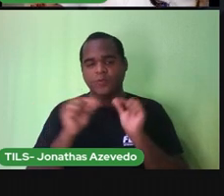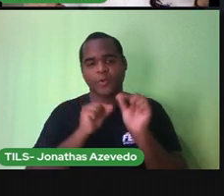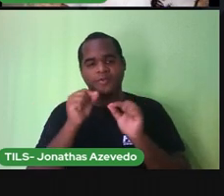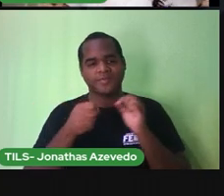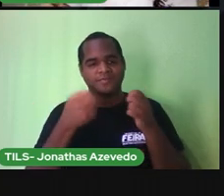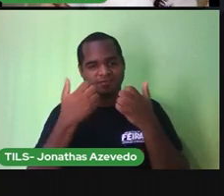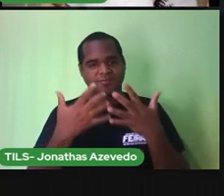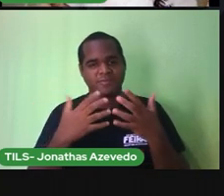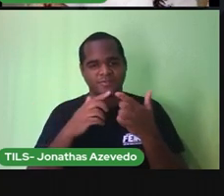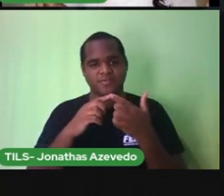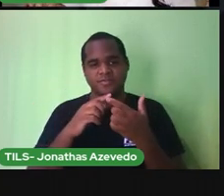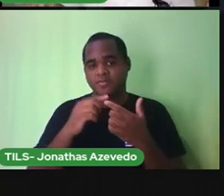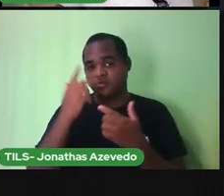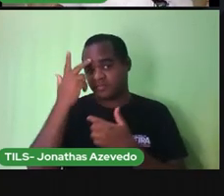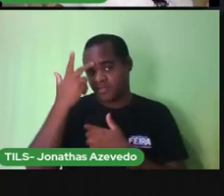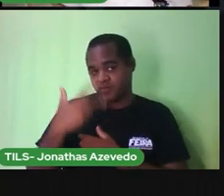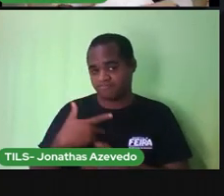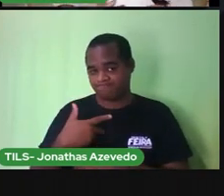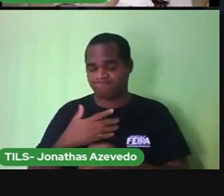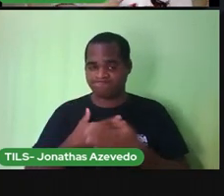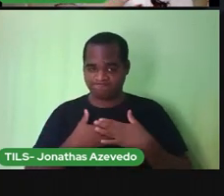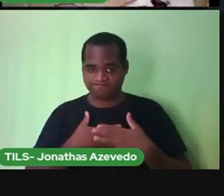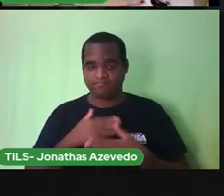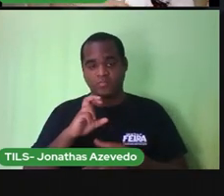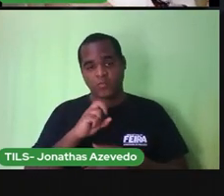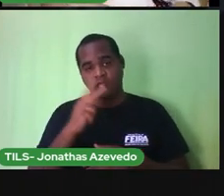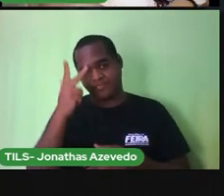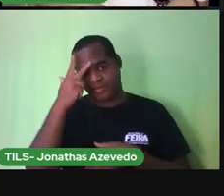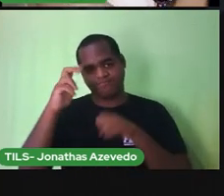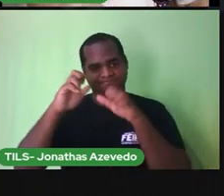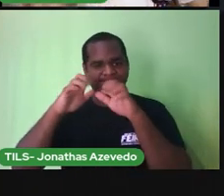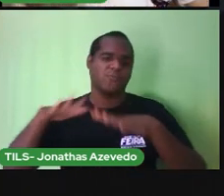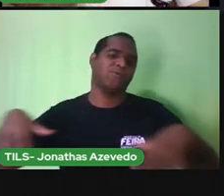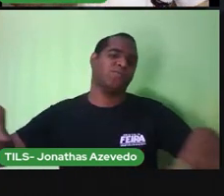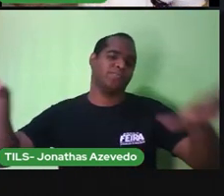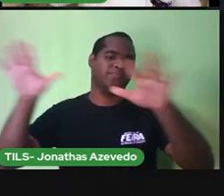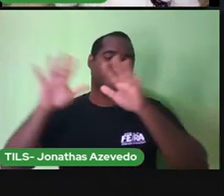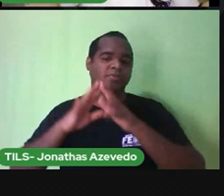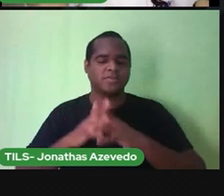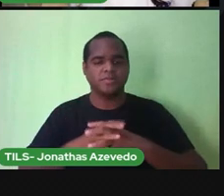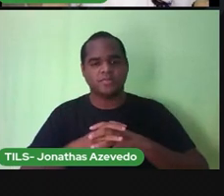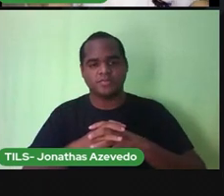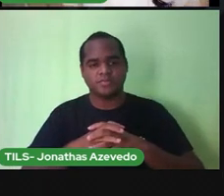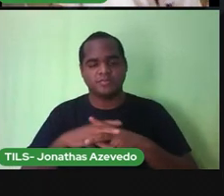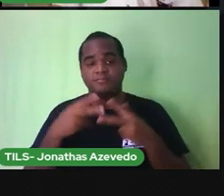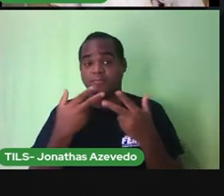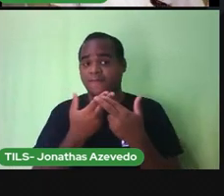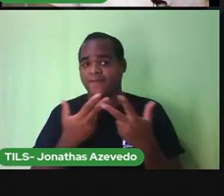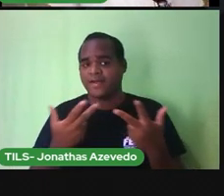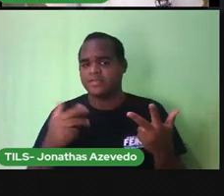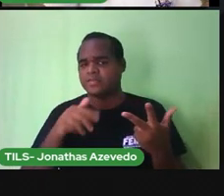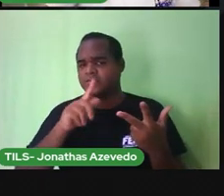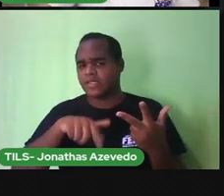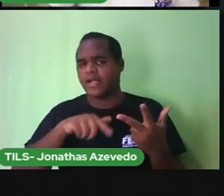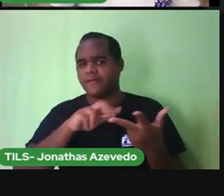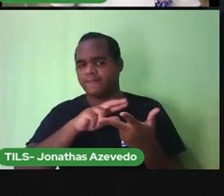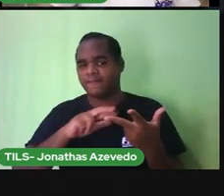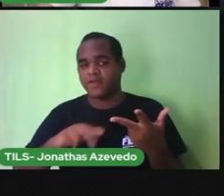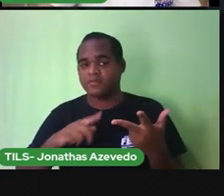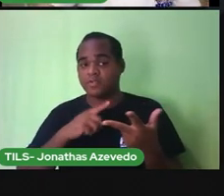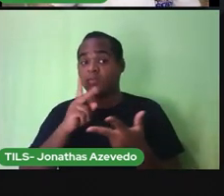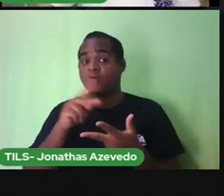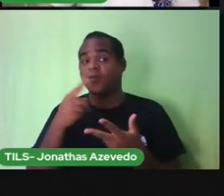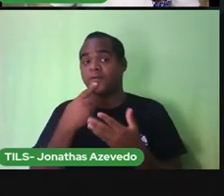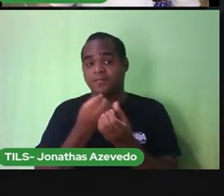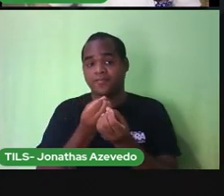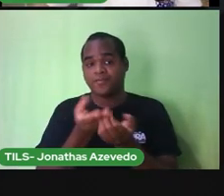tipos. A pessoal e a coletiva. Esses itens todos que a pró distribuiu aqui em cima da